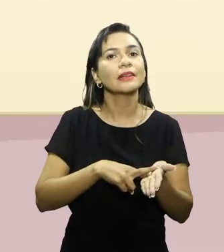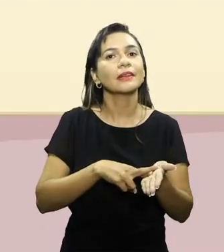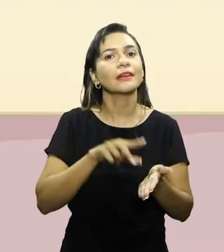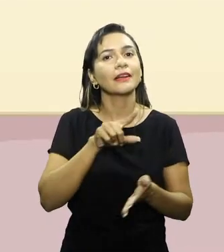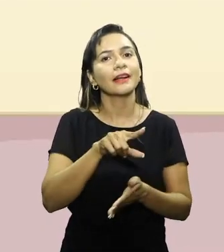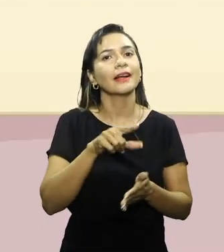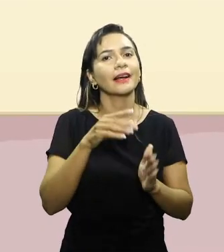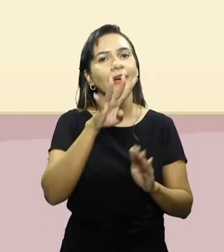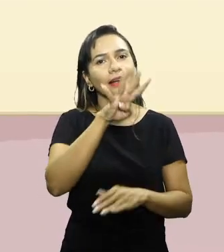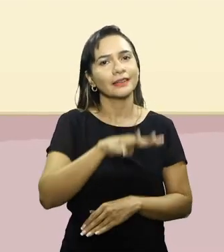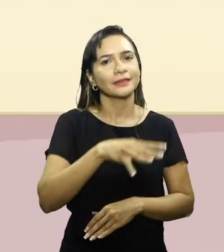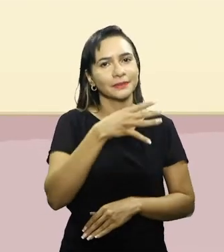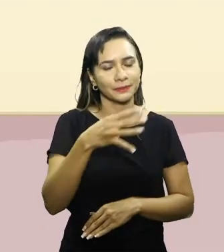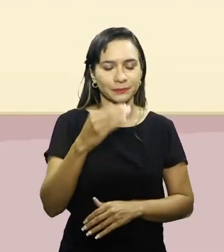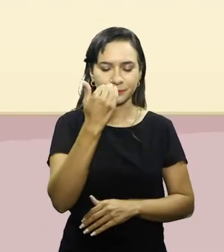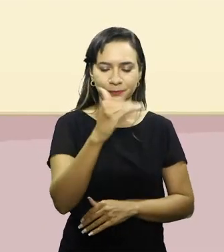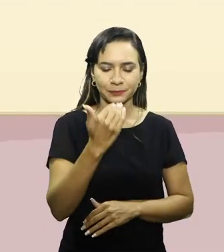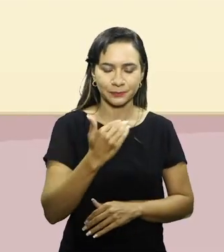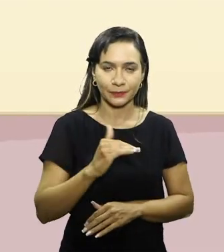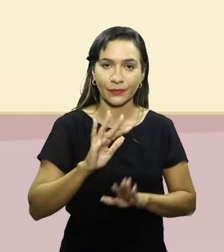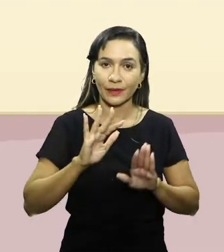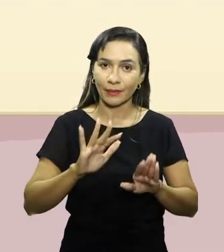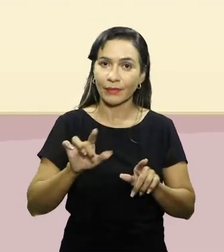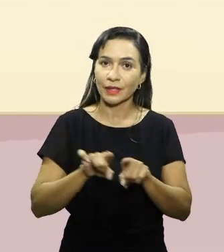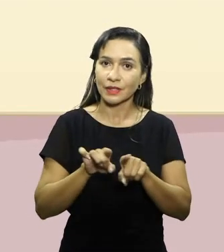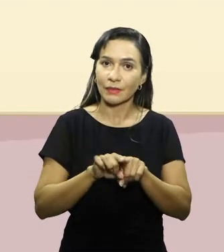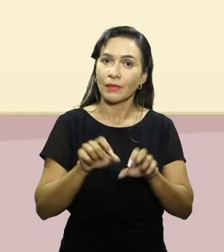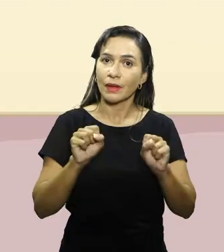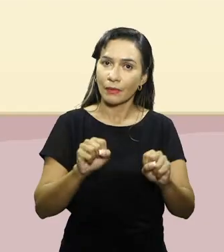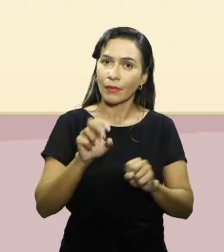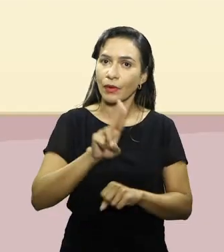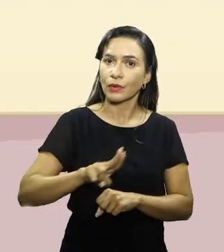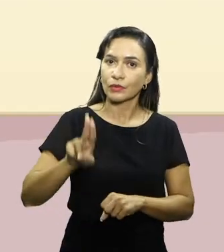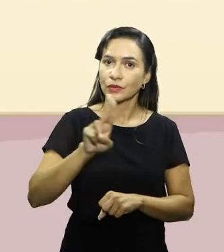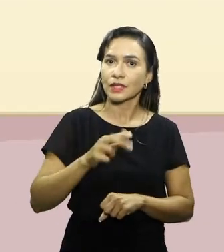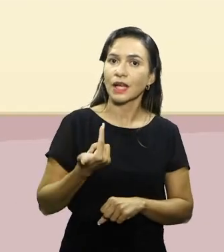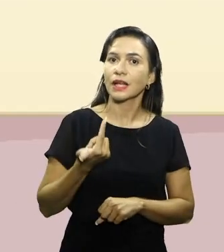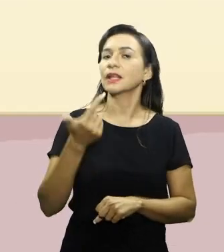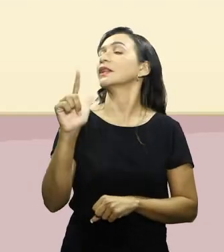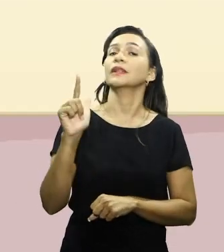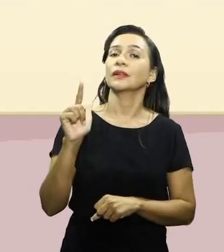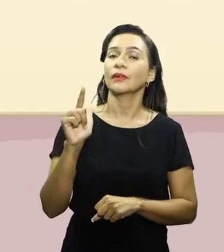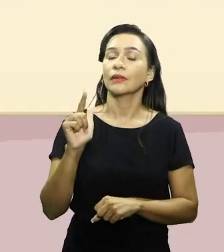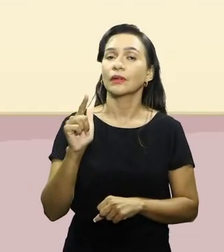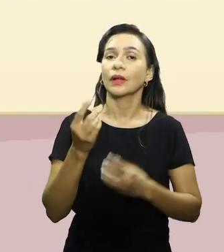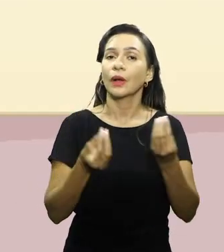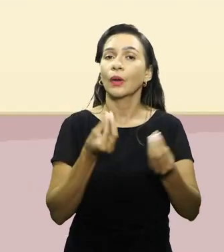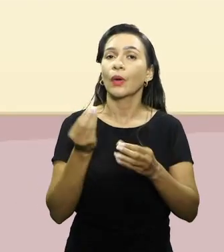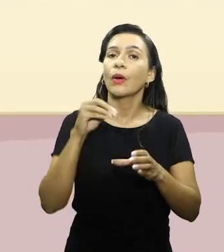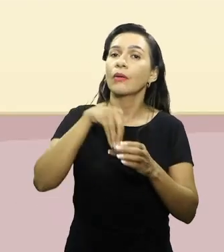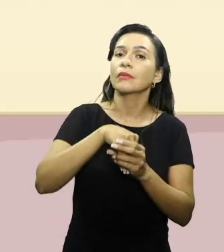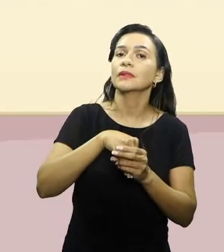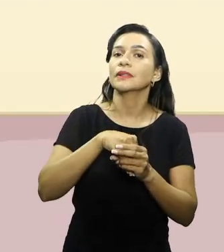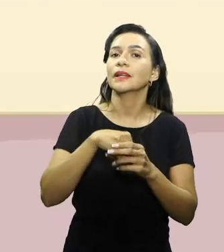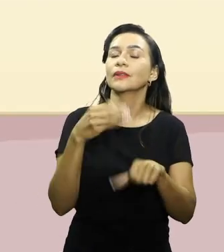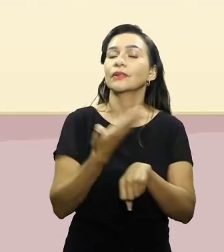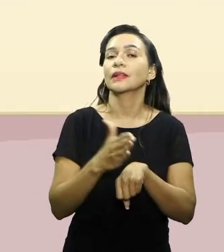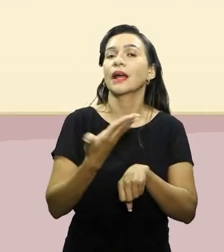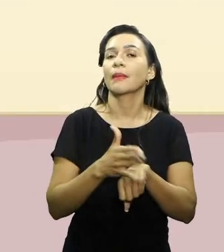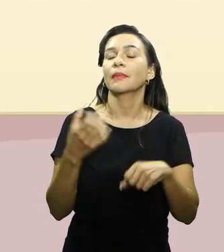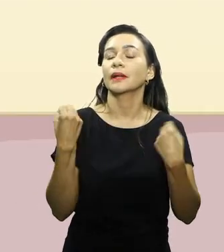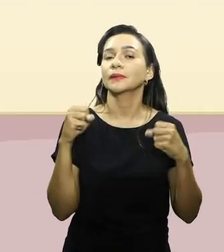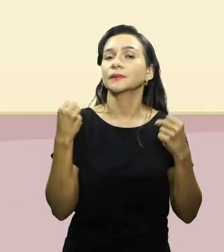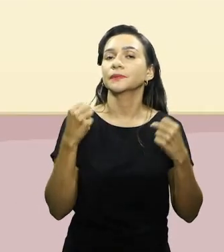escala. Porém, essa escala também pode ser utilizada de outra forma, durante o exercício, dentro do exercício físico,